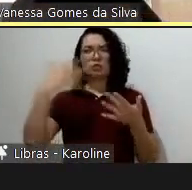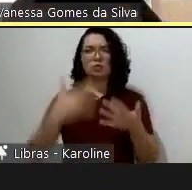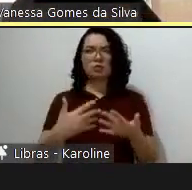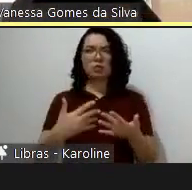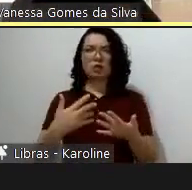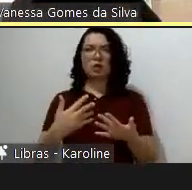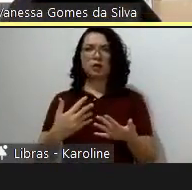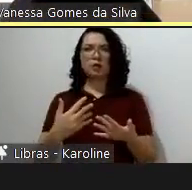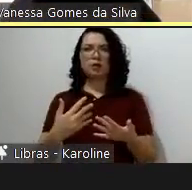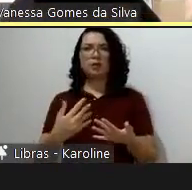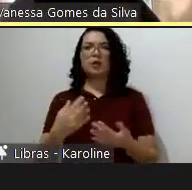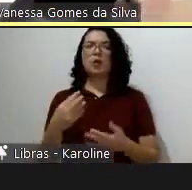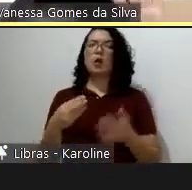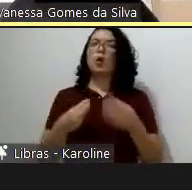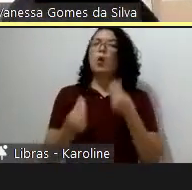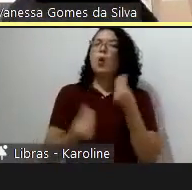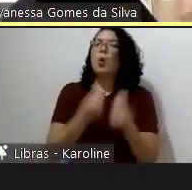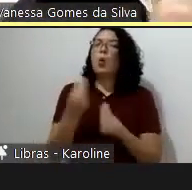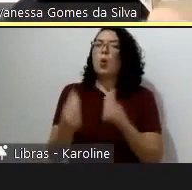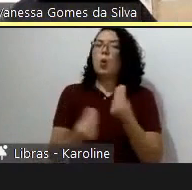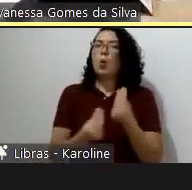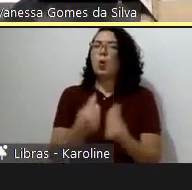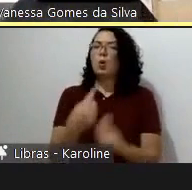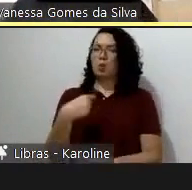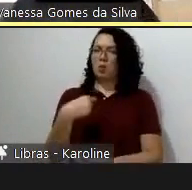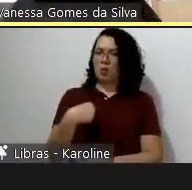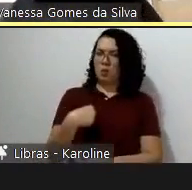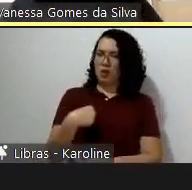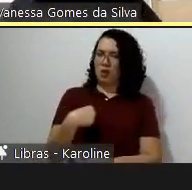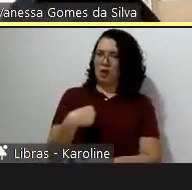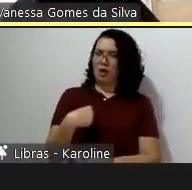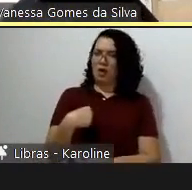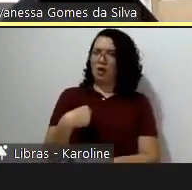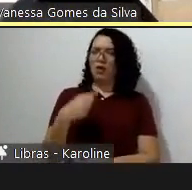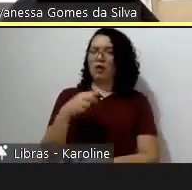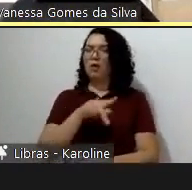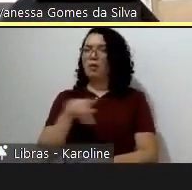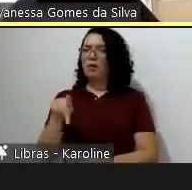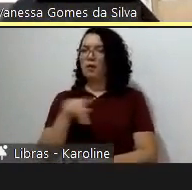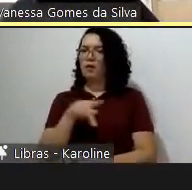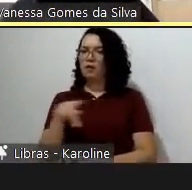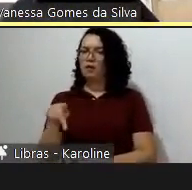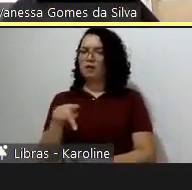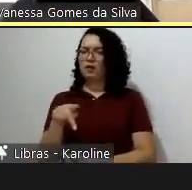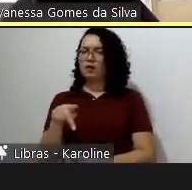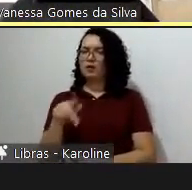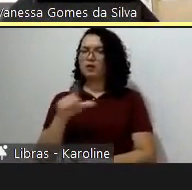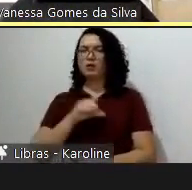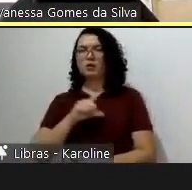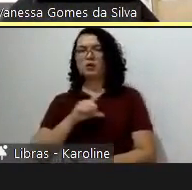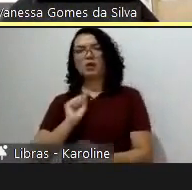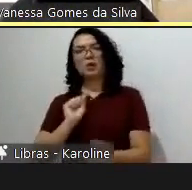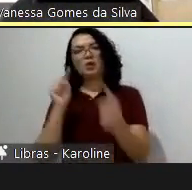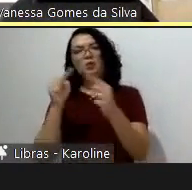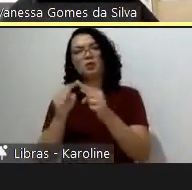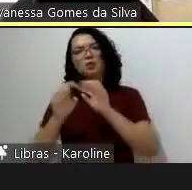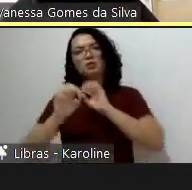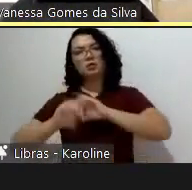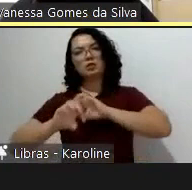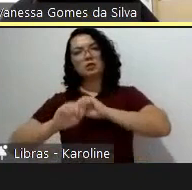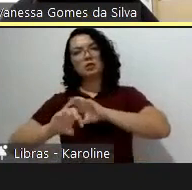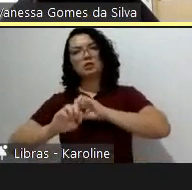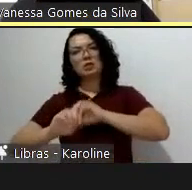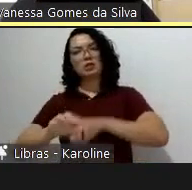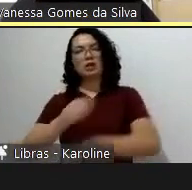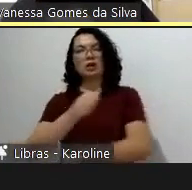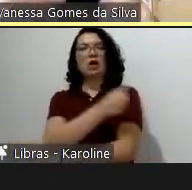com o papel de formadora, não de professar nada, mas de tentar ajudar os meus estudantes a avançarem